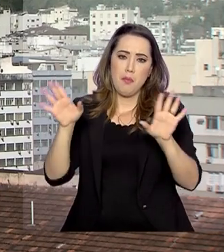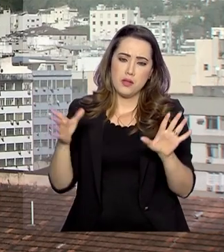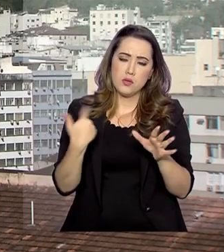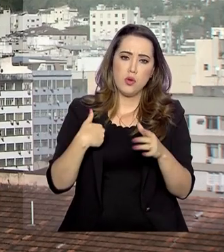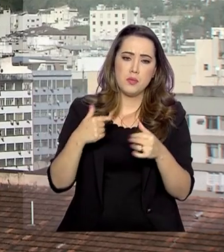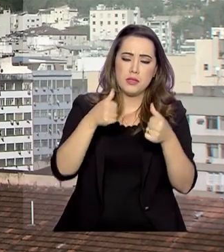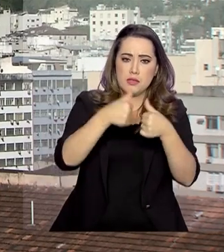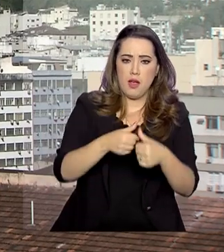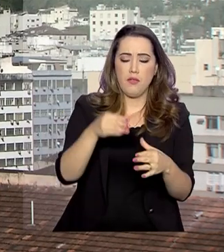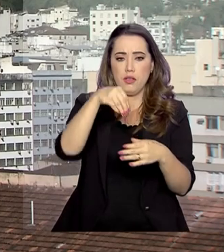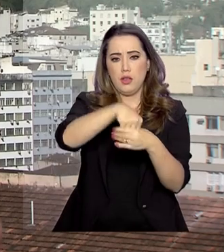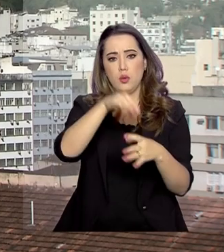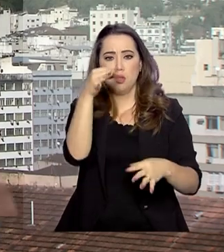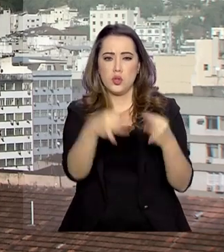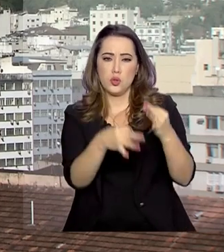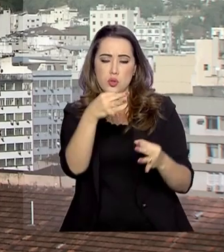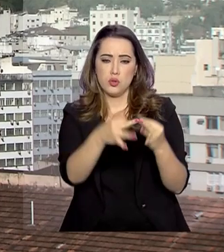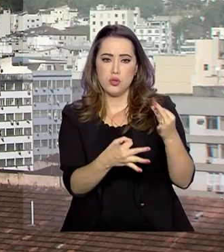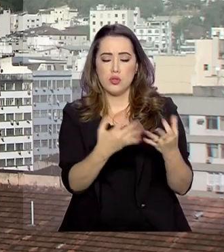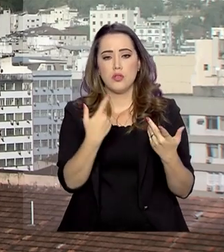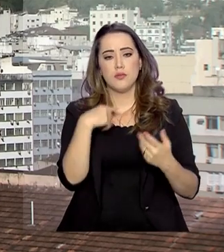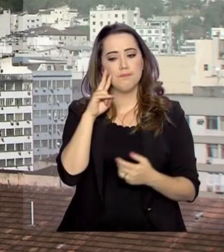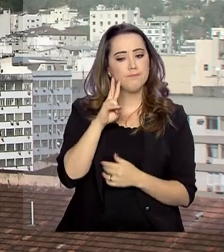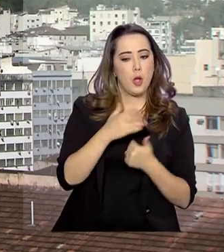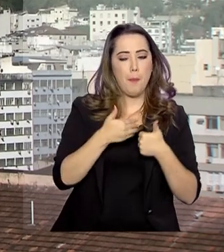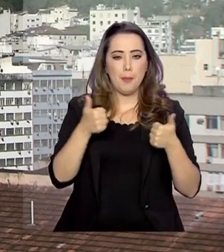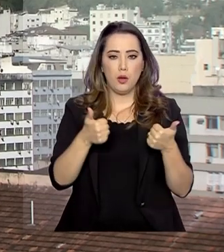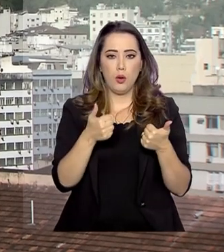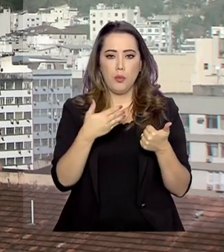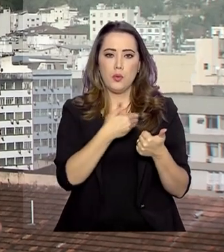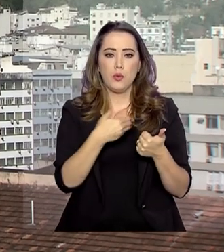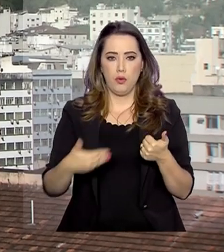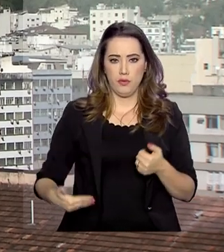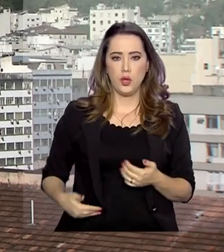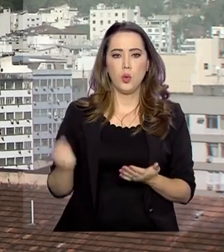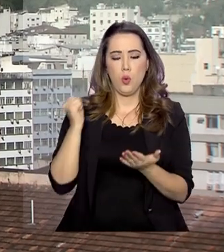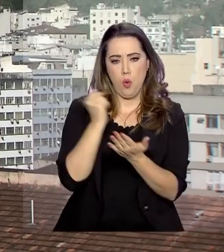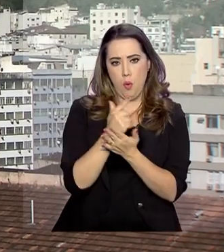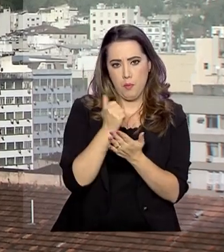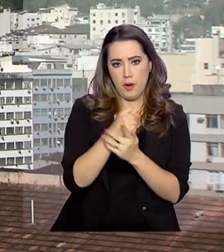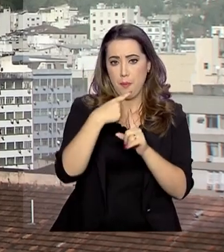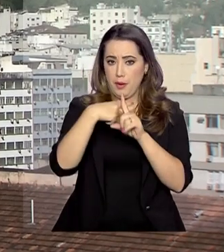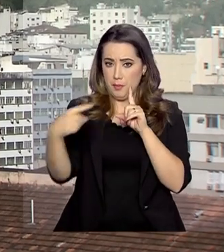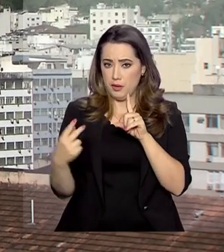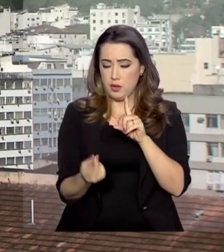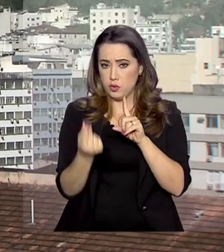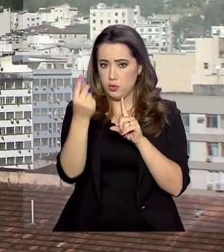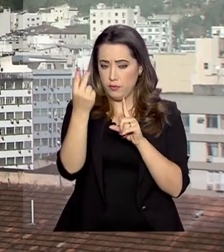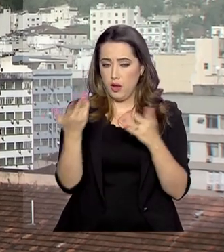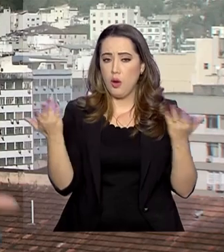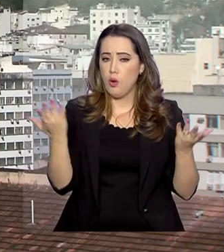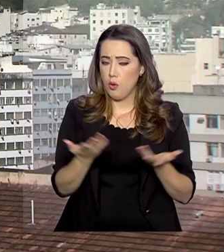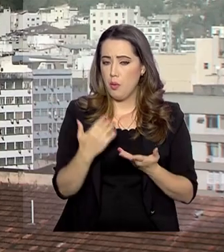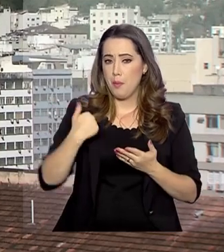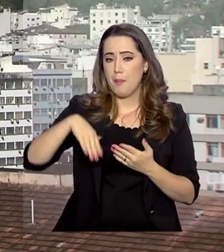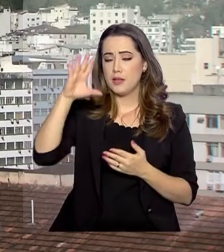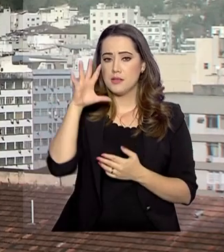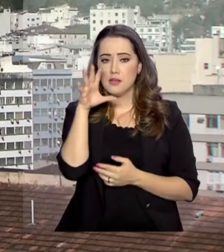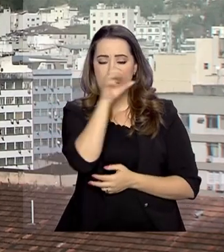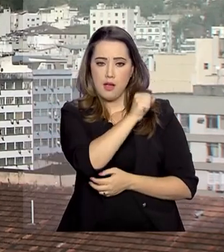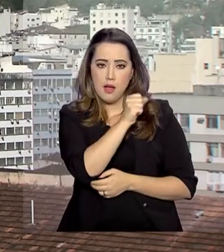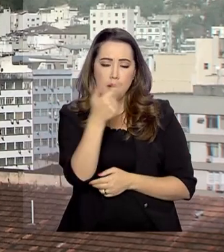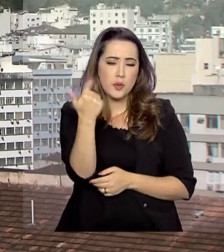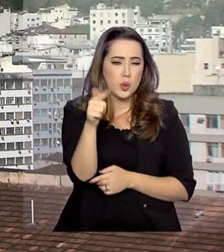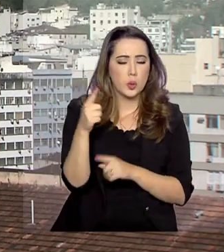penhoradas pela justiça, foi avaliado que seria mais vantajoso adquirir o terreno pela metade do valor de mercado, mais rápido